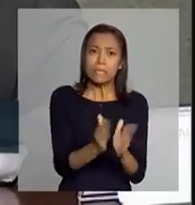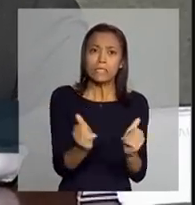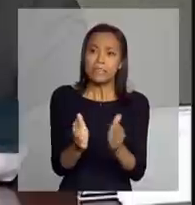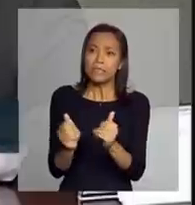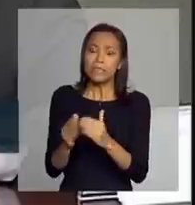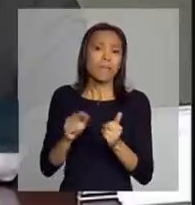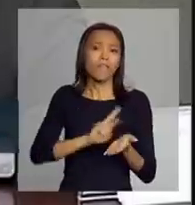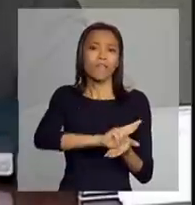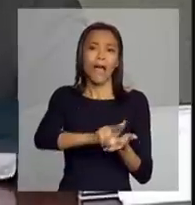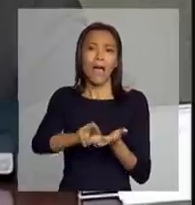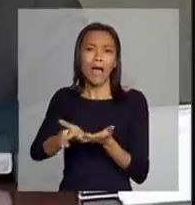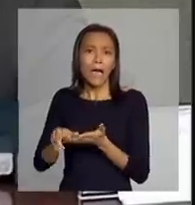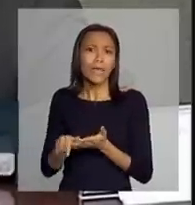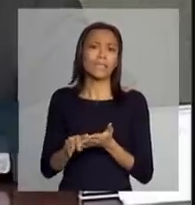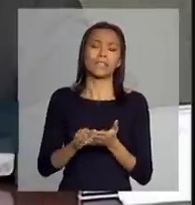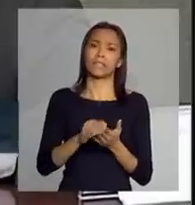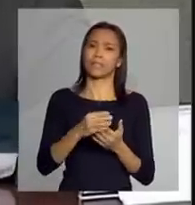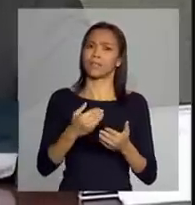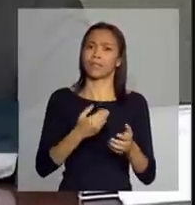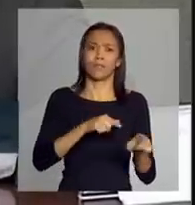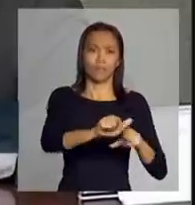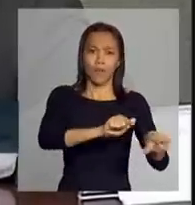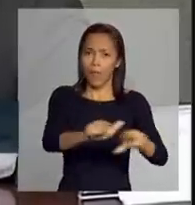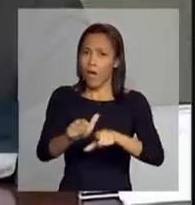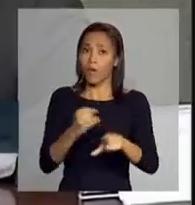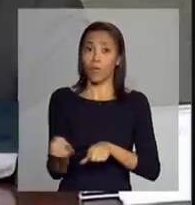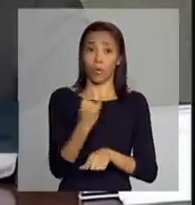várias ações importantíssimas do governo federal,